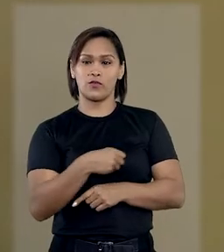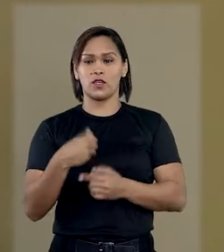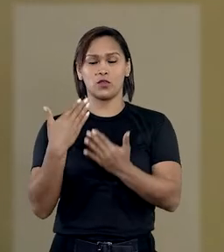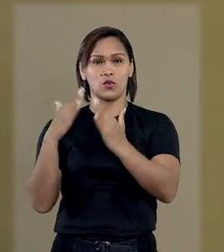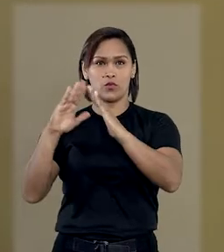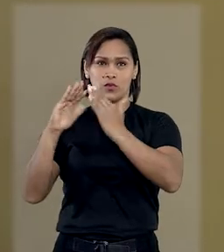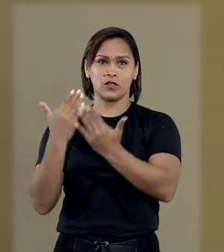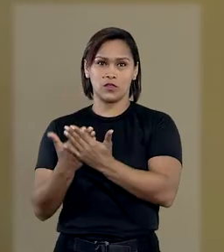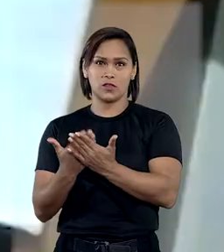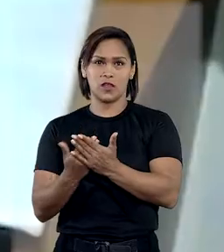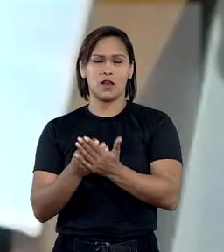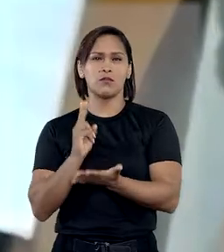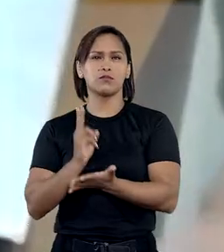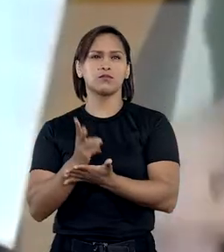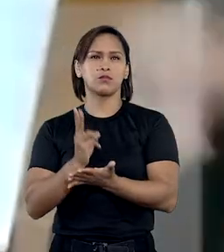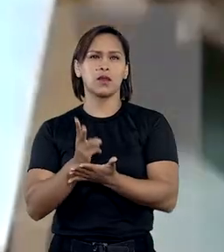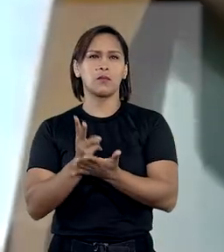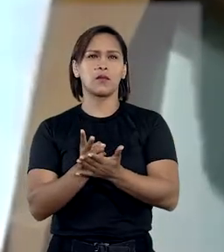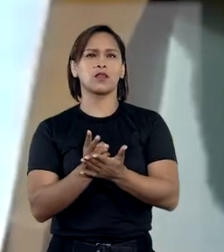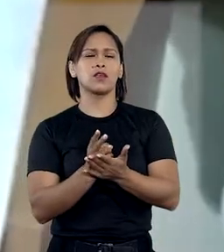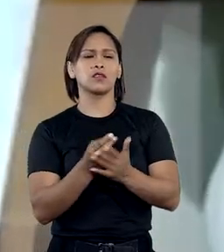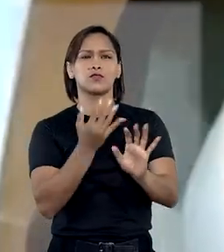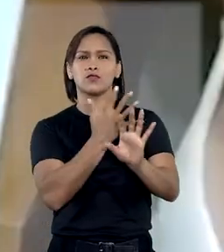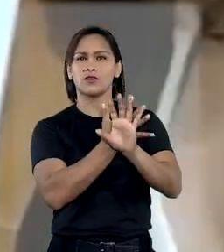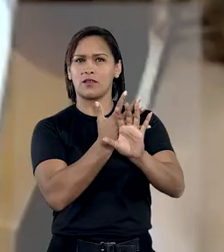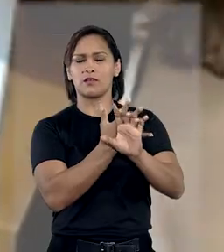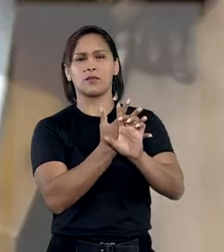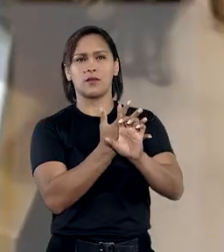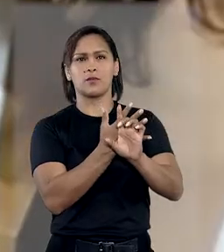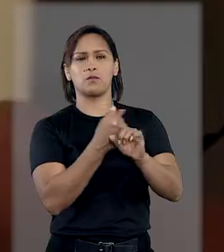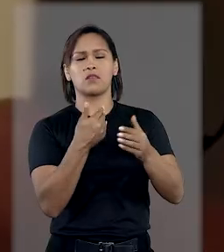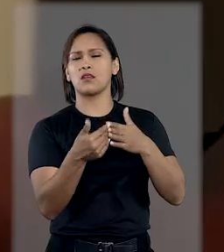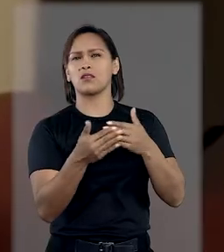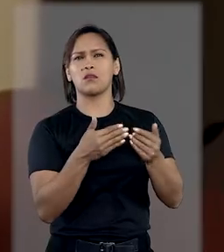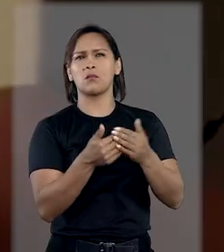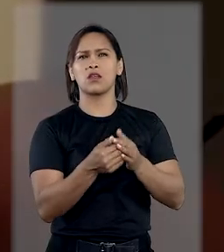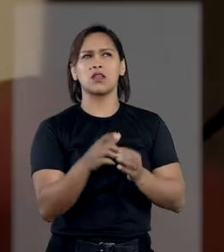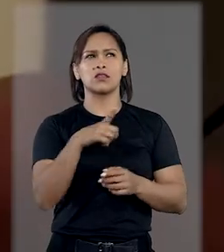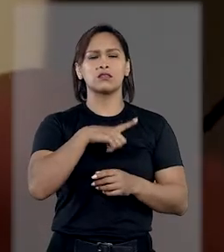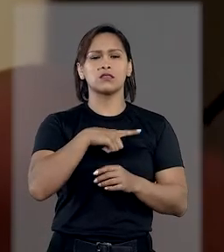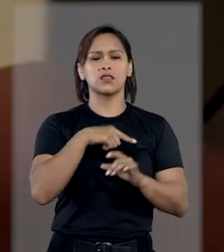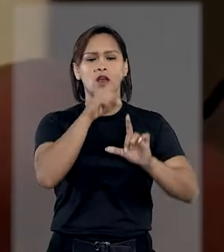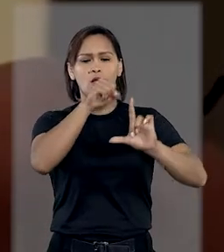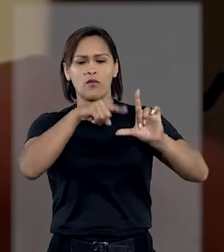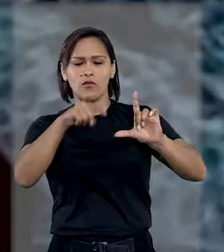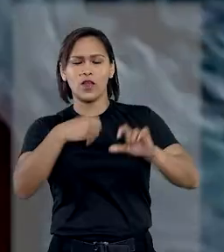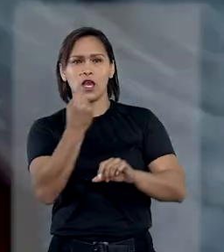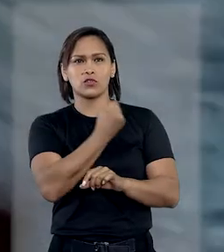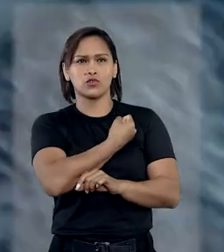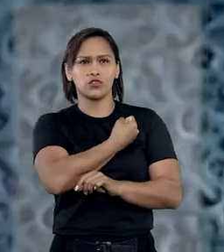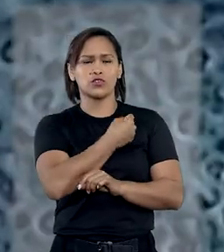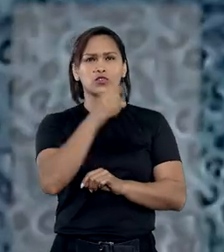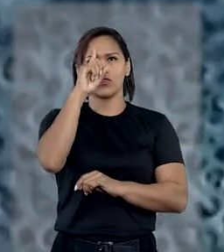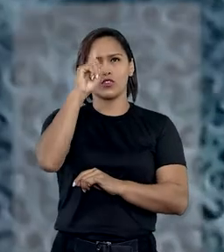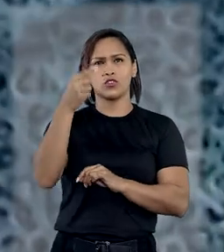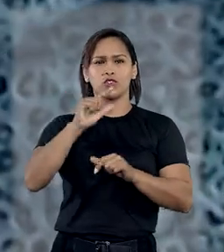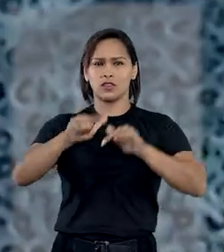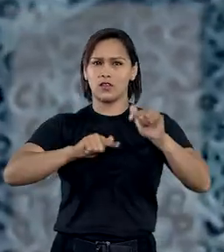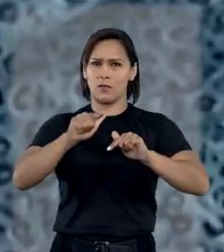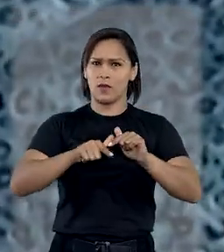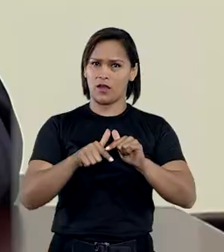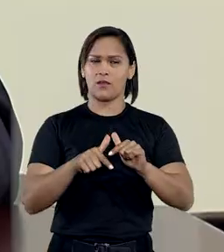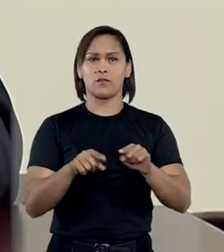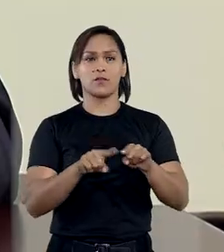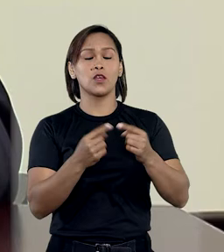filhos em idade escolar a permanência no regime de teletrabalho, independentemente da escala definida pelo Poder